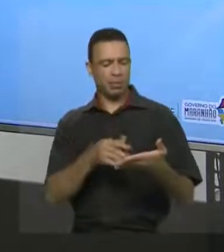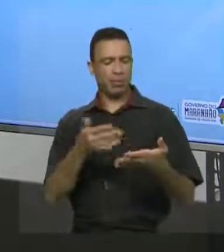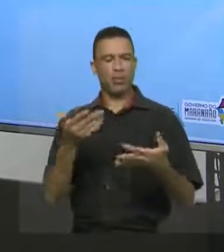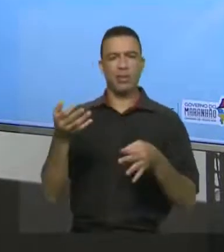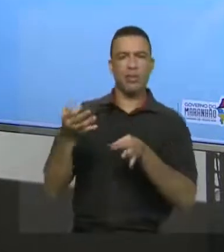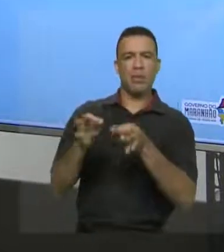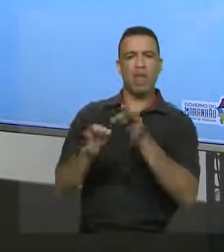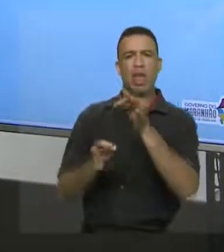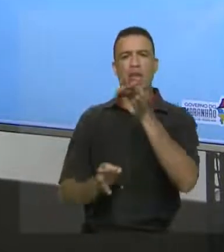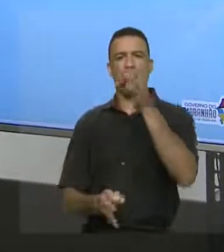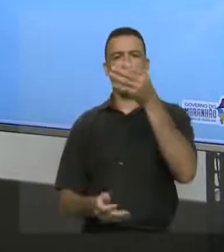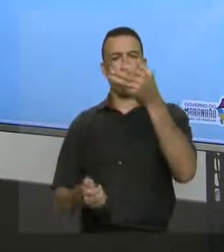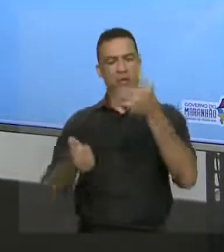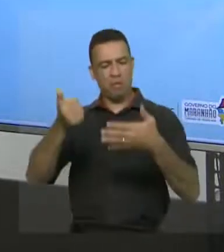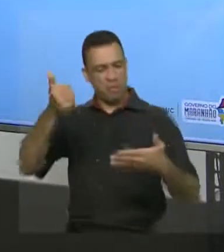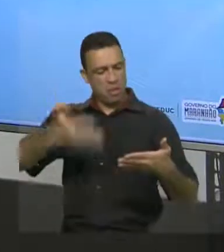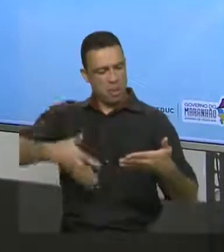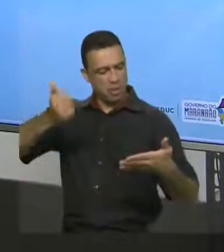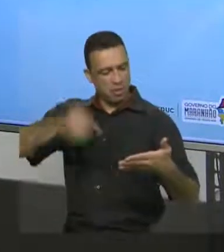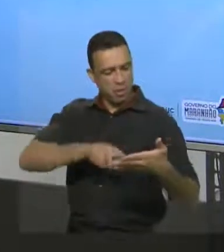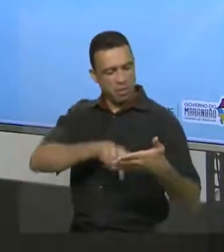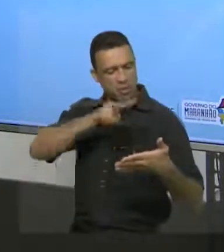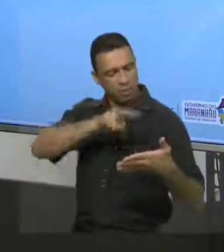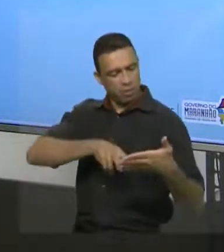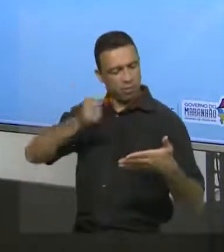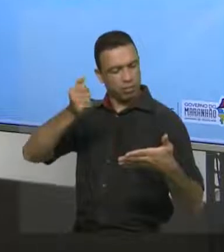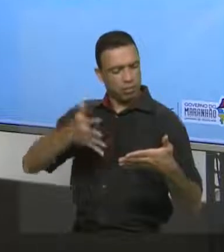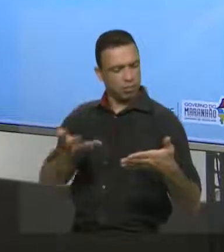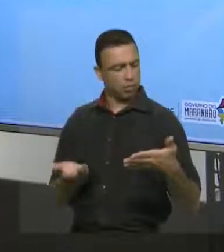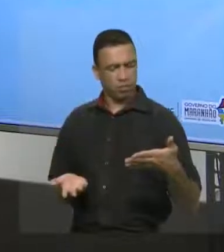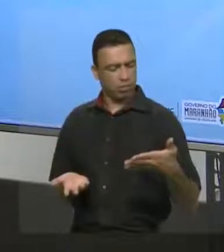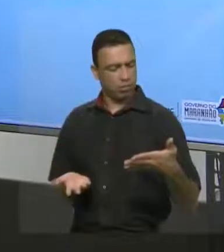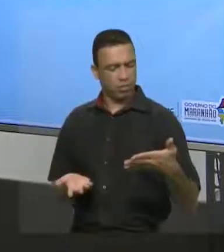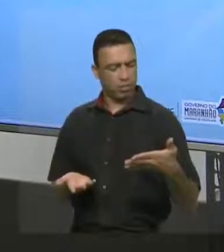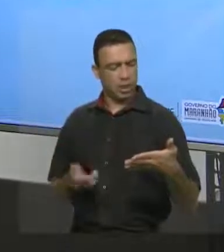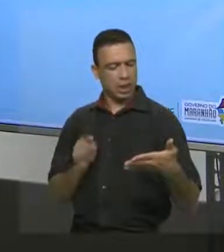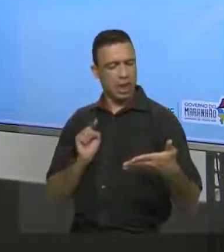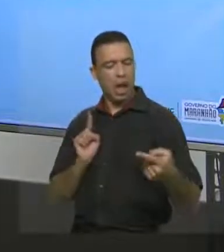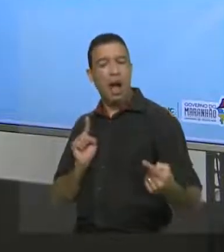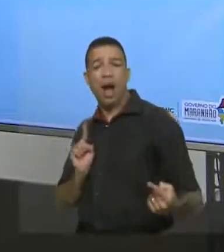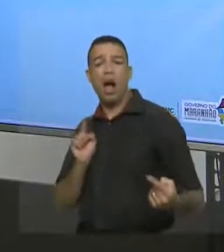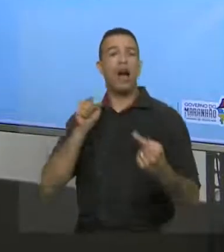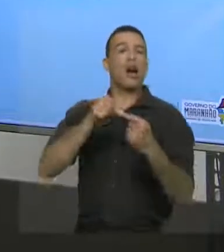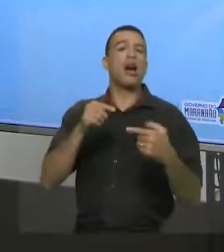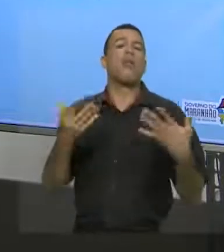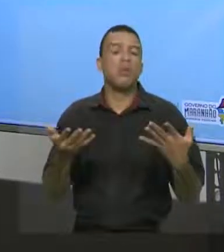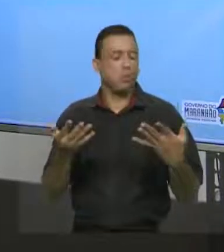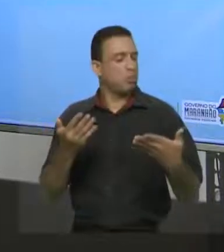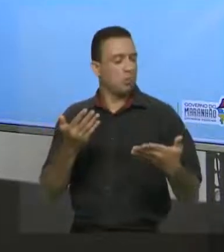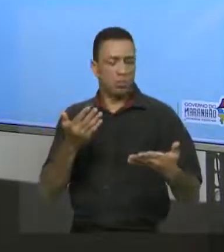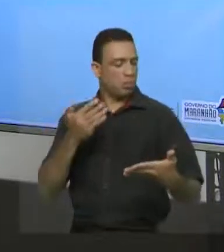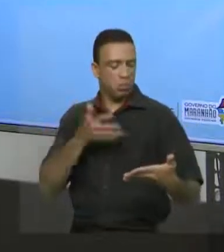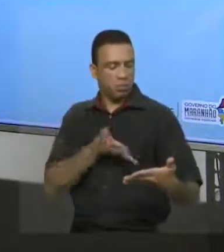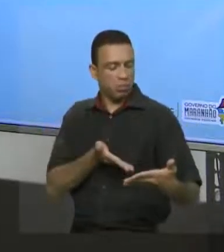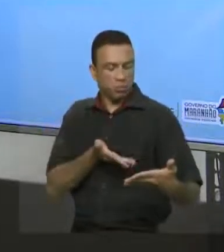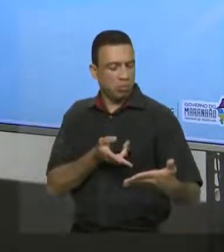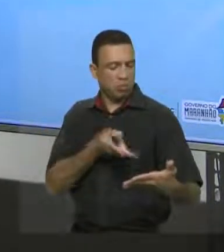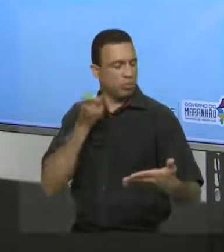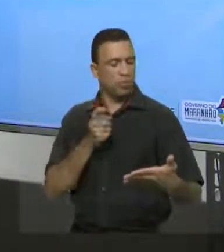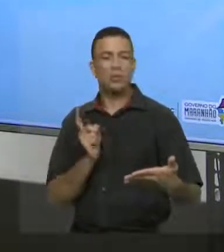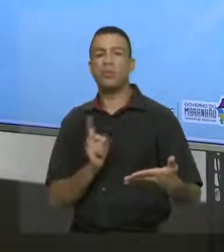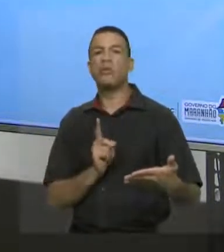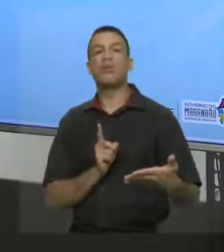reflexões ficam circulando e quem está lendo não sabe exatamente a que ponto, né? Quem escreveu quer chegar, tá? Então vamos lembrar,